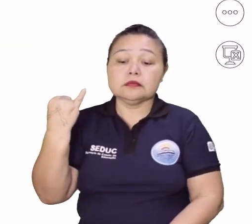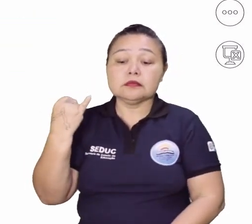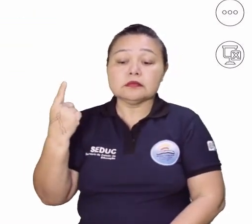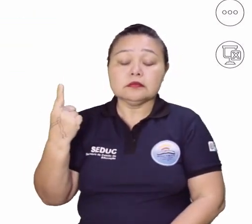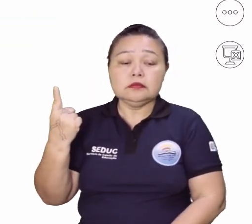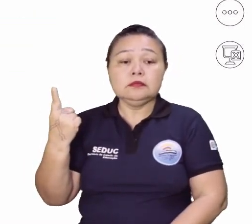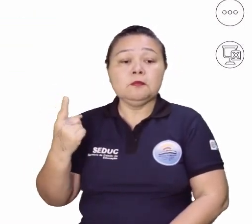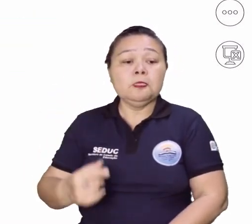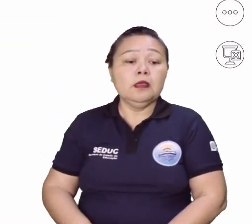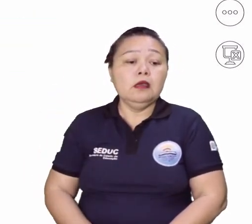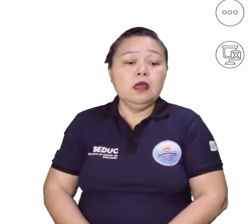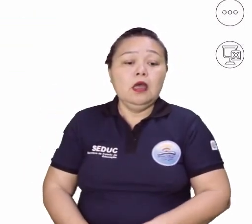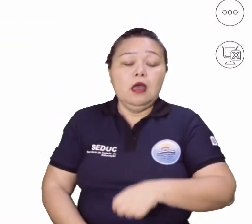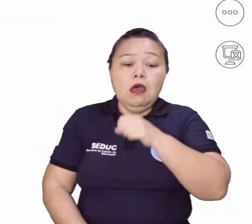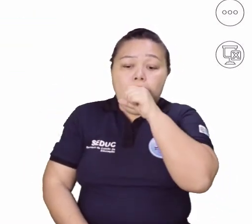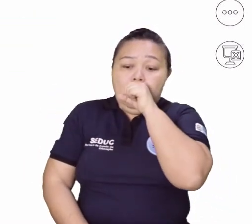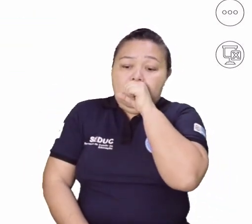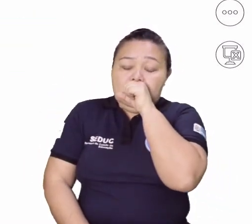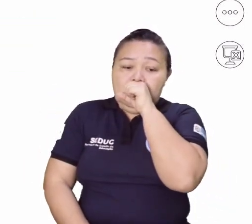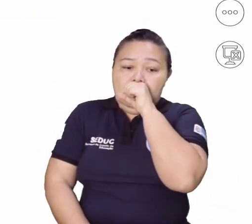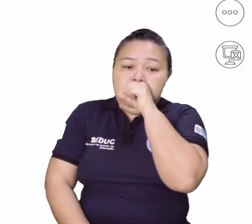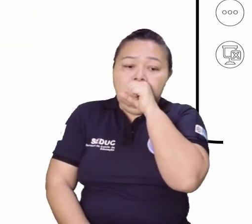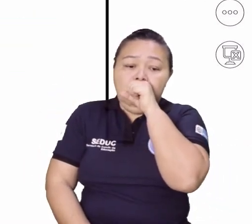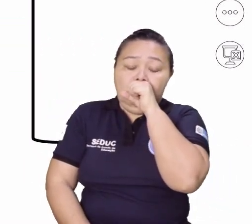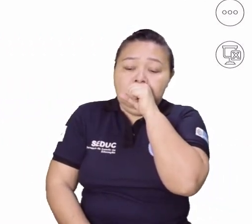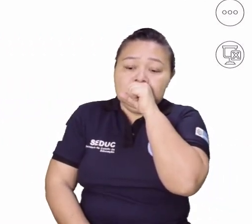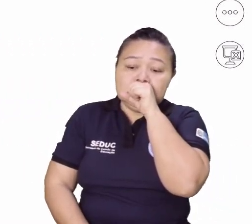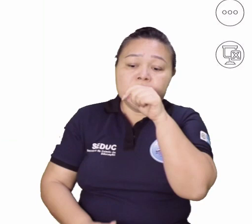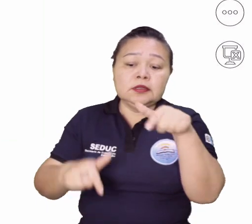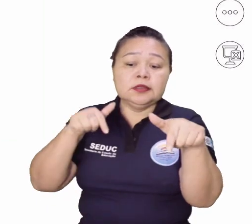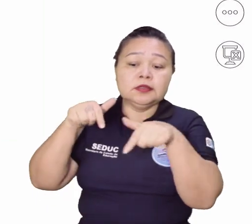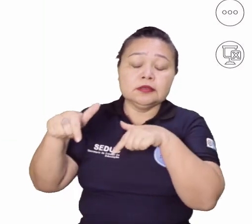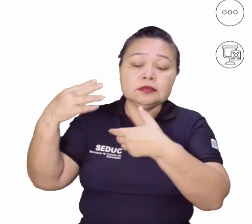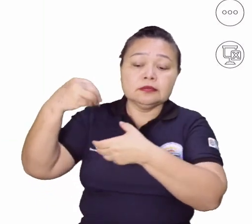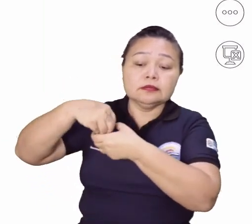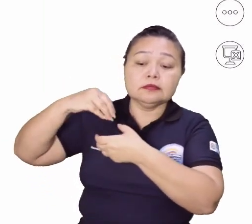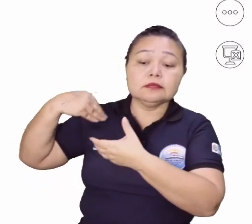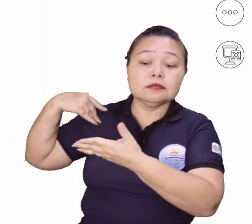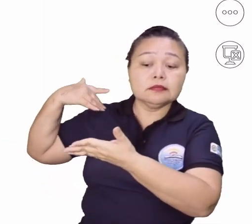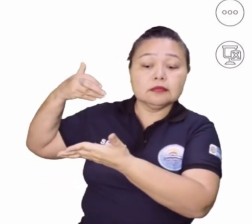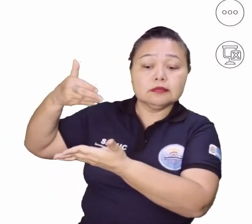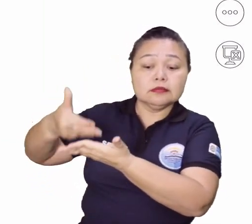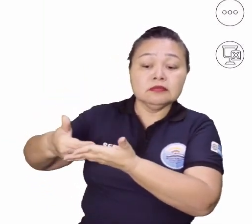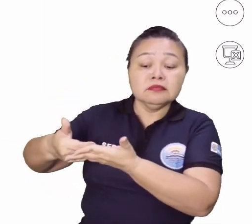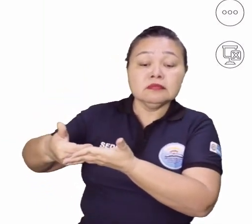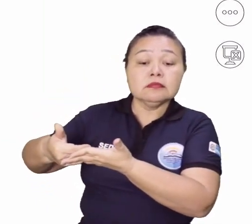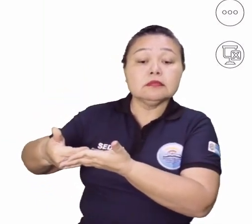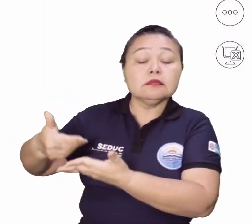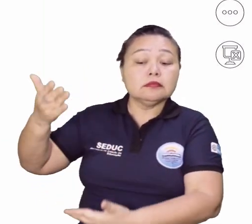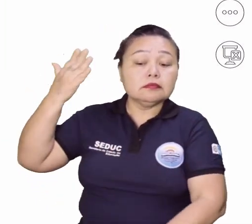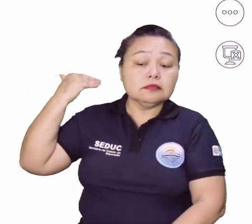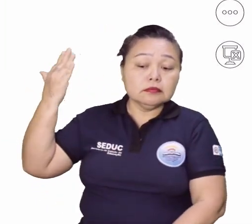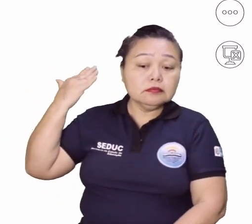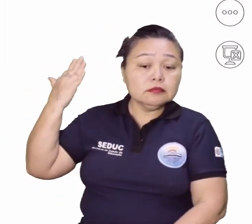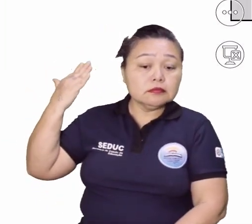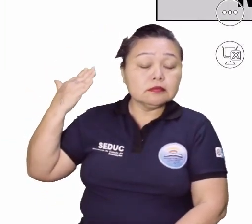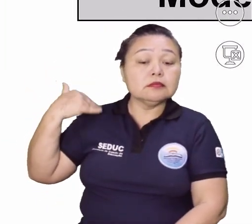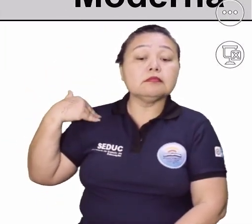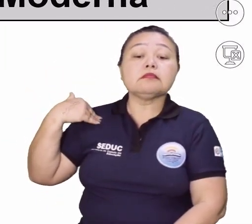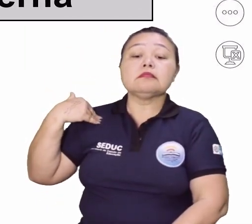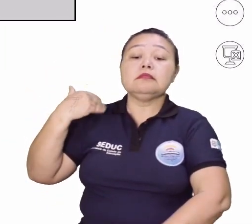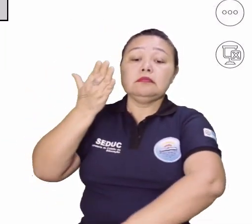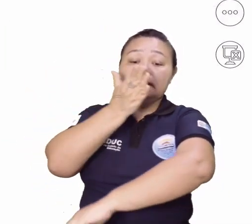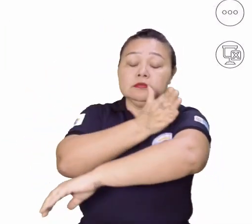ter essa visão. Nós também falamos sobre o trabalho na história, desde a Antiguidade, Idade